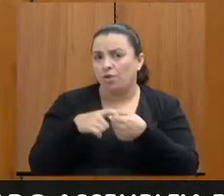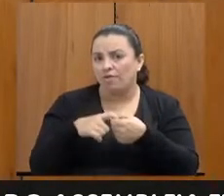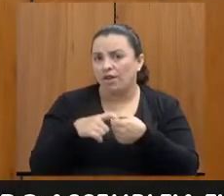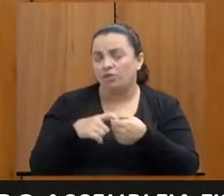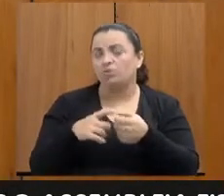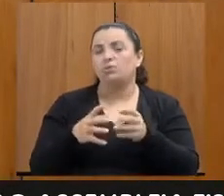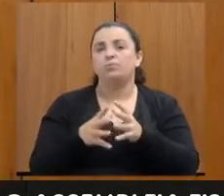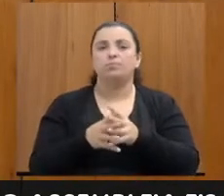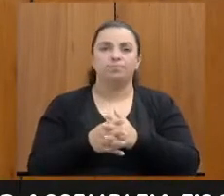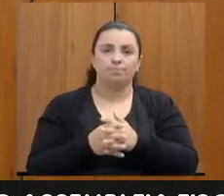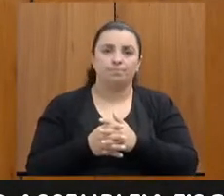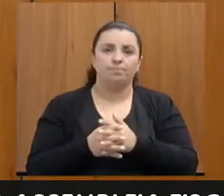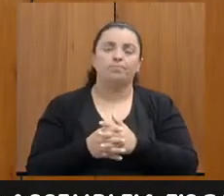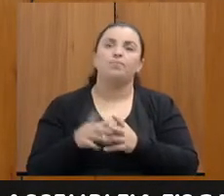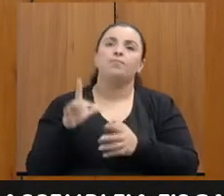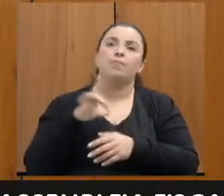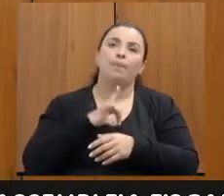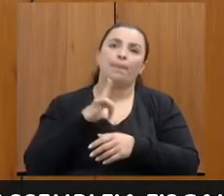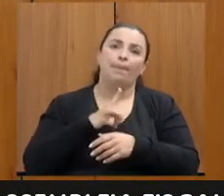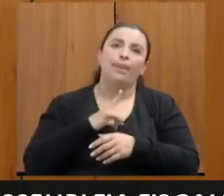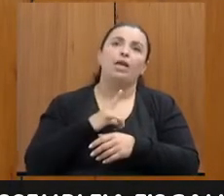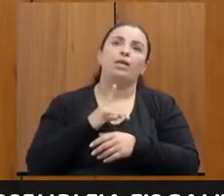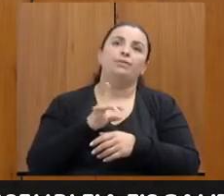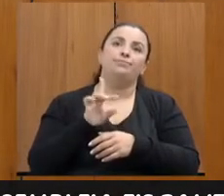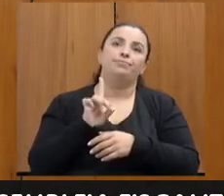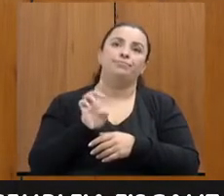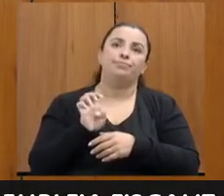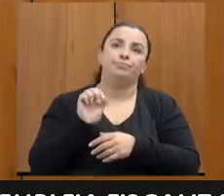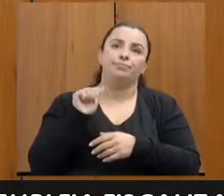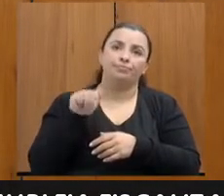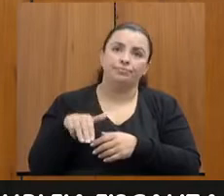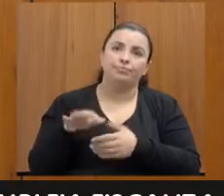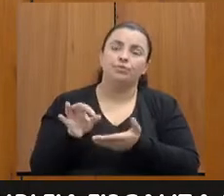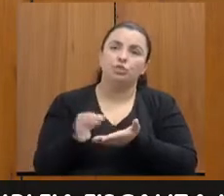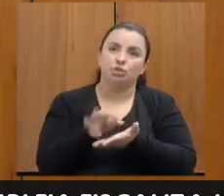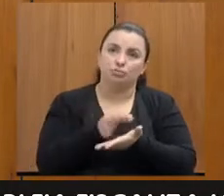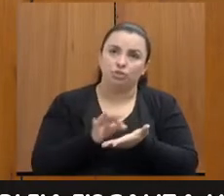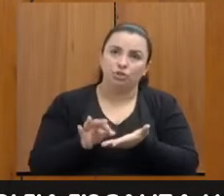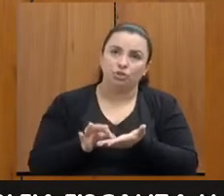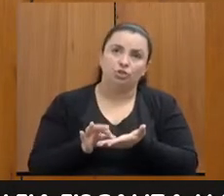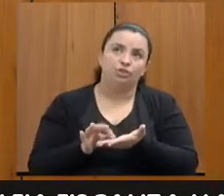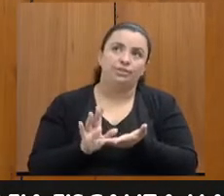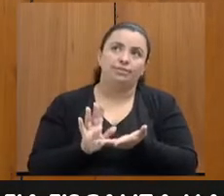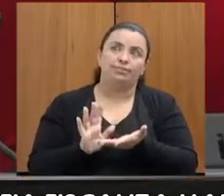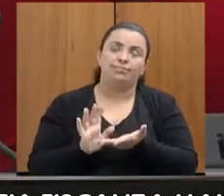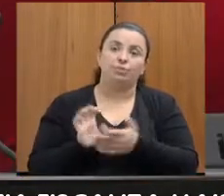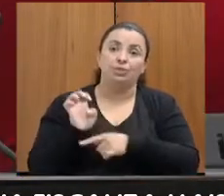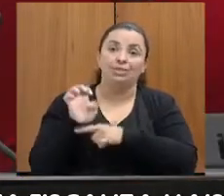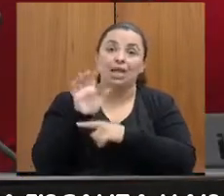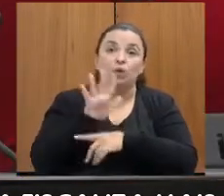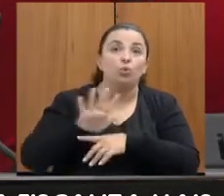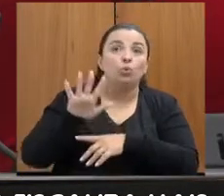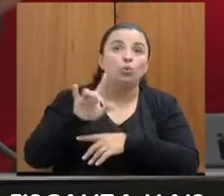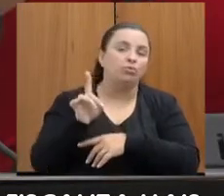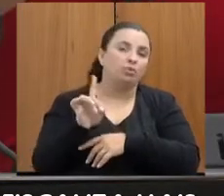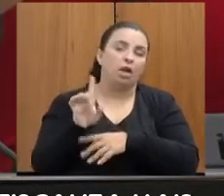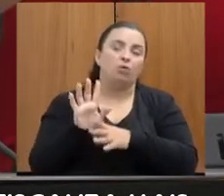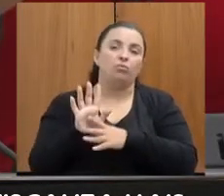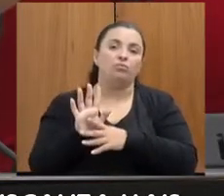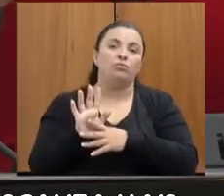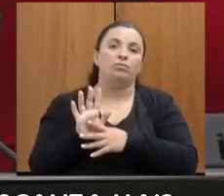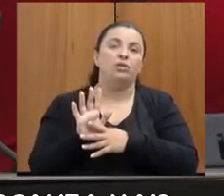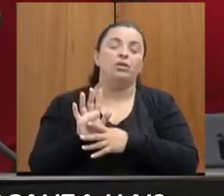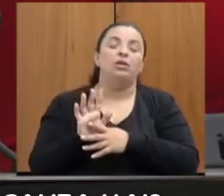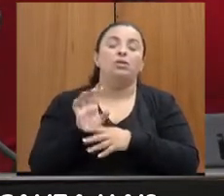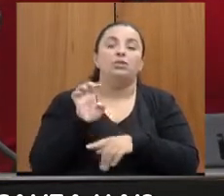Olha, gente tem, na Diamantina, não estou dizendo no Estado inteiro, por exemplo, no Estado, gente tem o convênio comum de estágio,